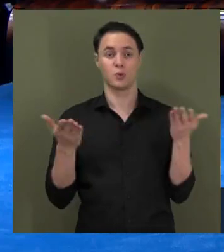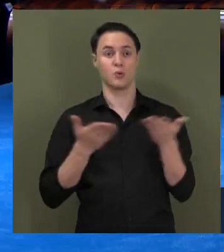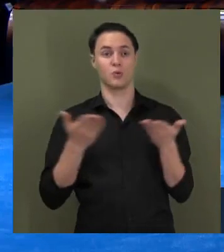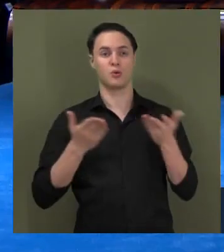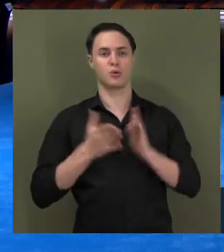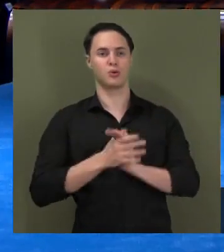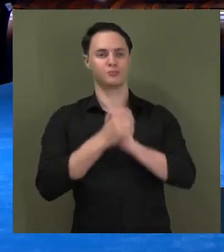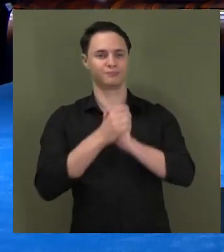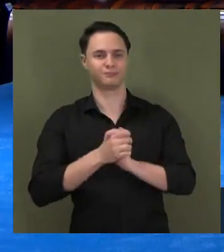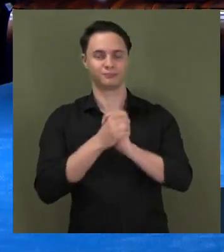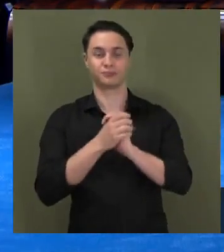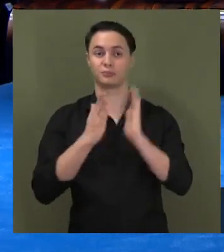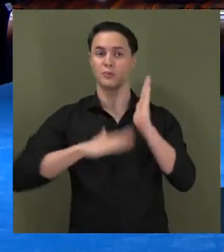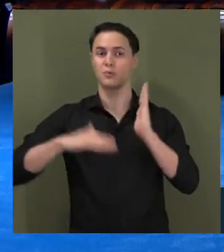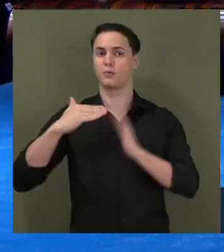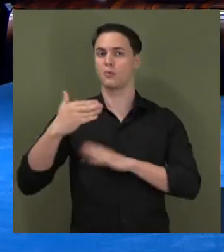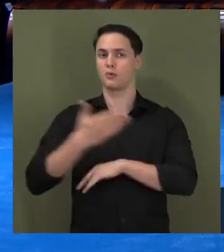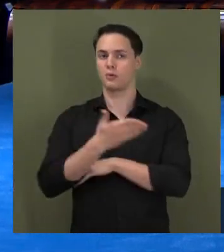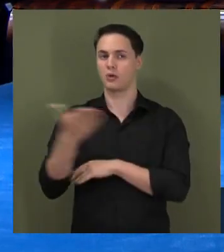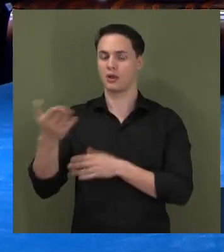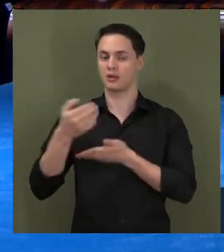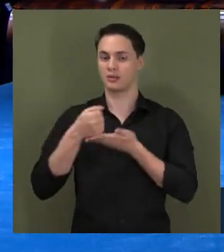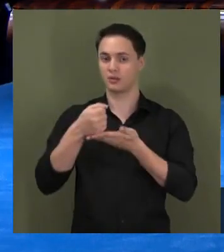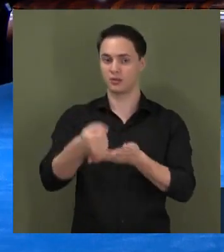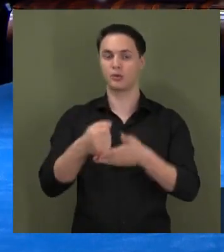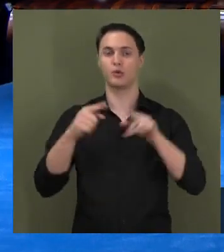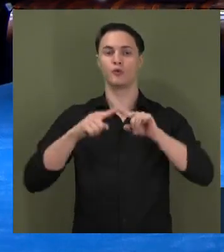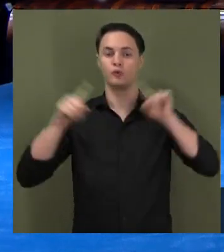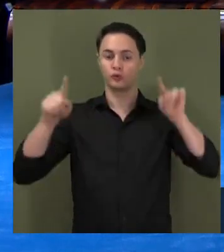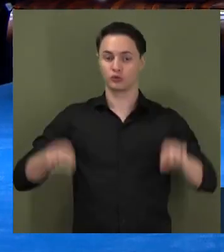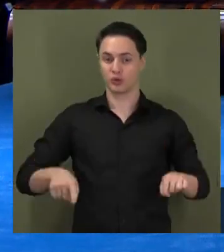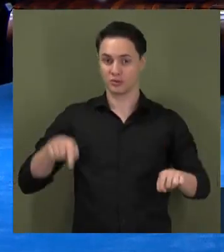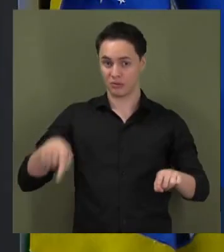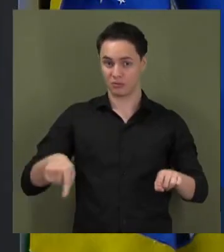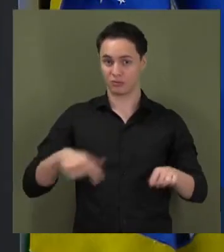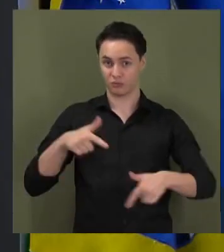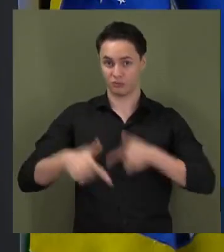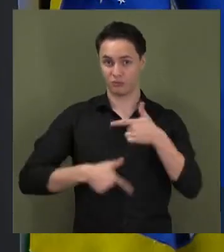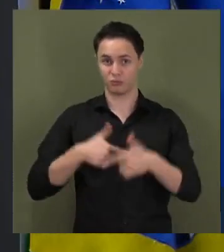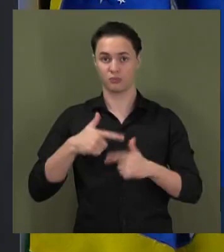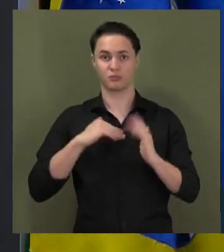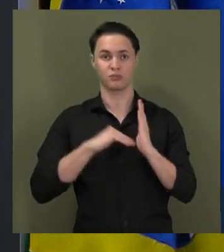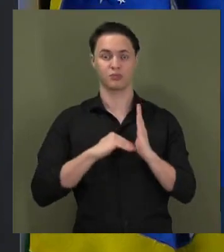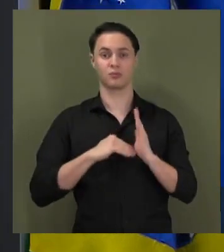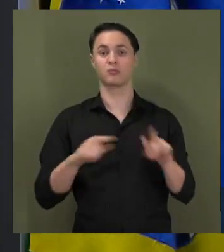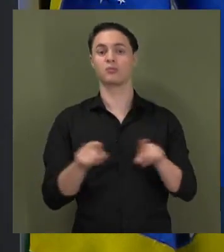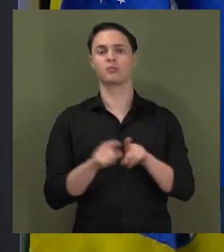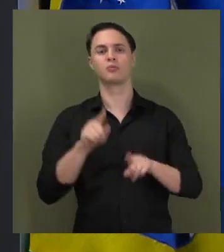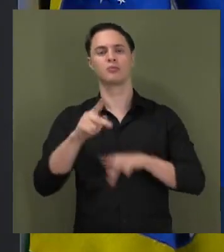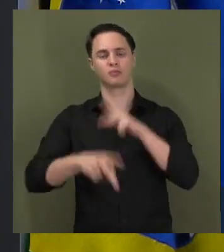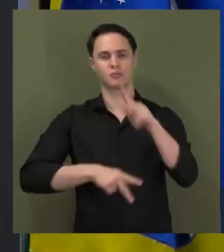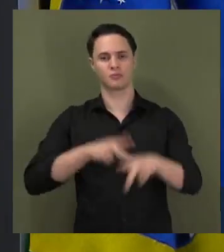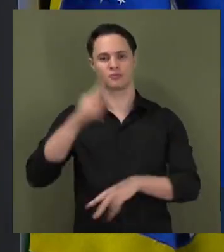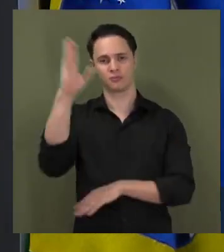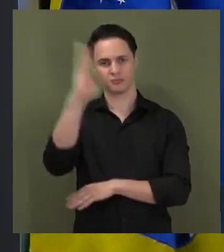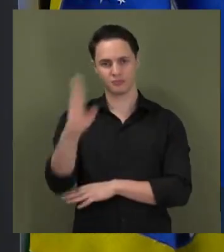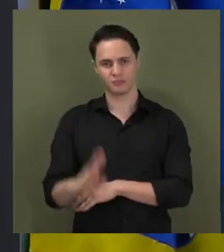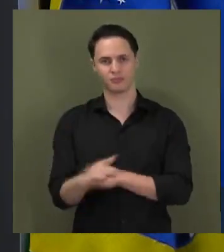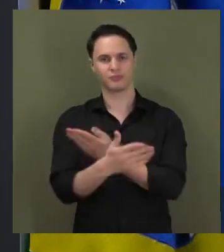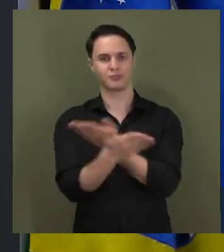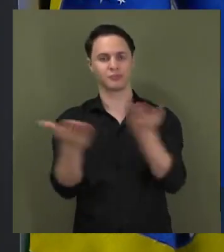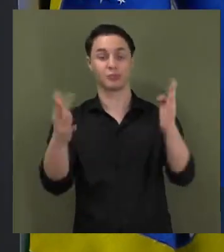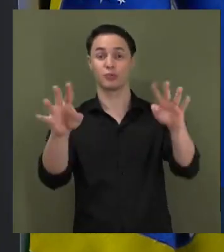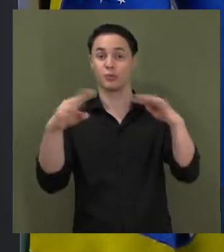cumprimentar todos os assessores, funcionários dessa casa e também aos brasileiros, brasileiras que estão nos